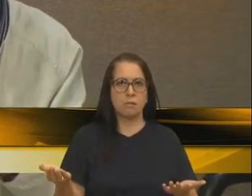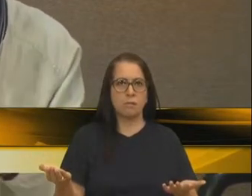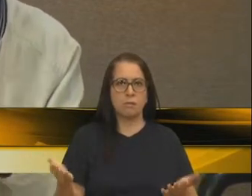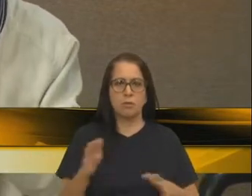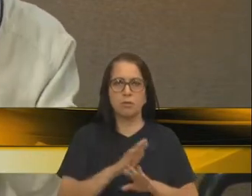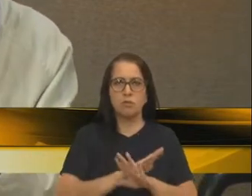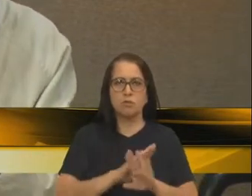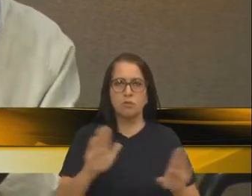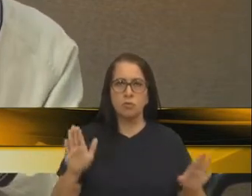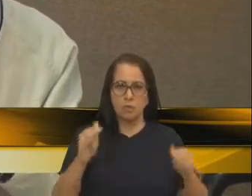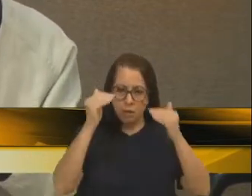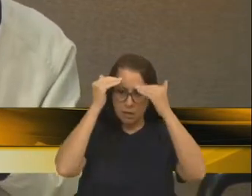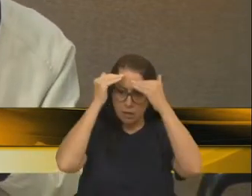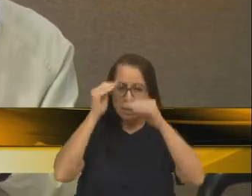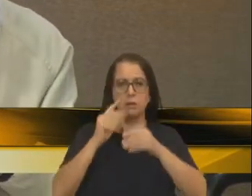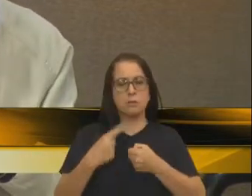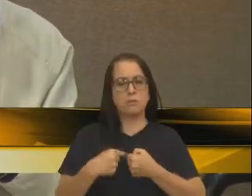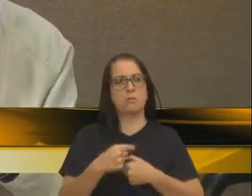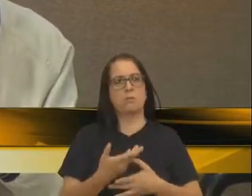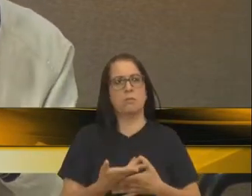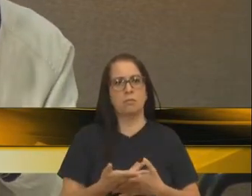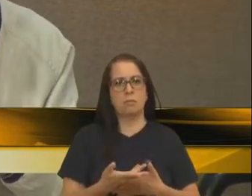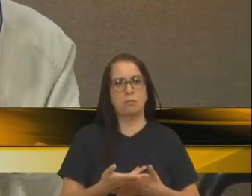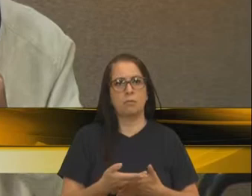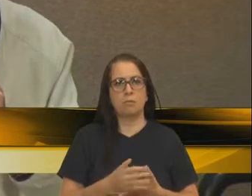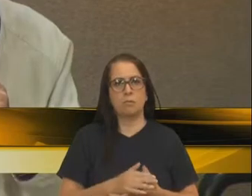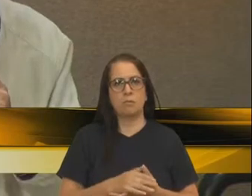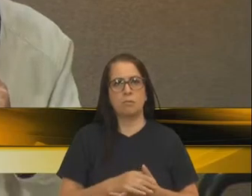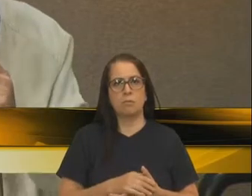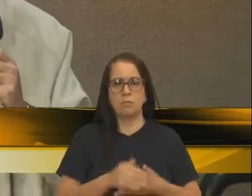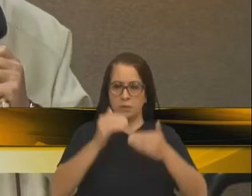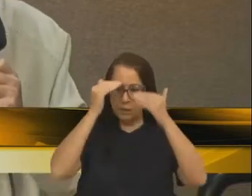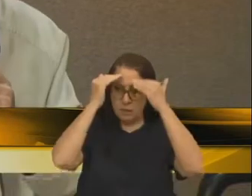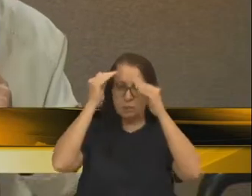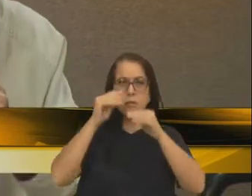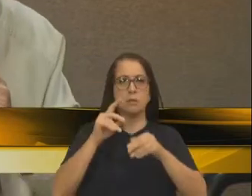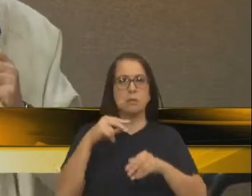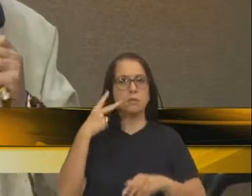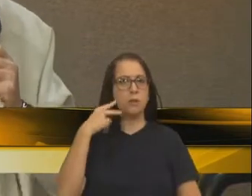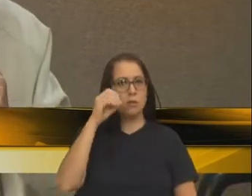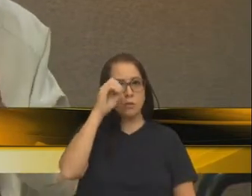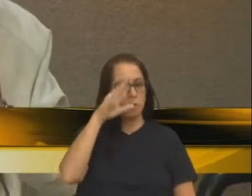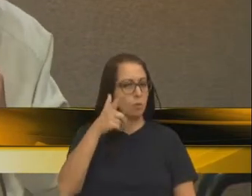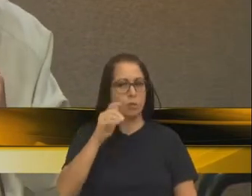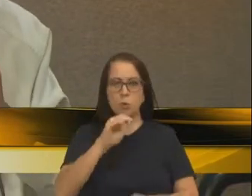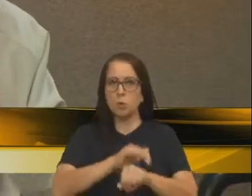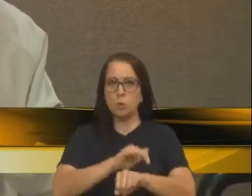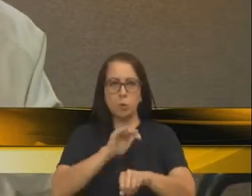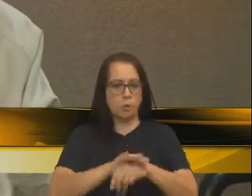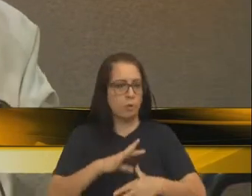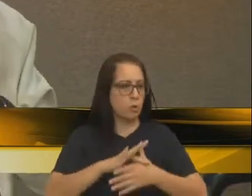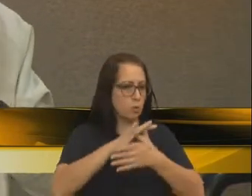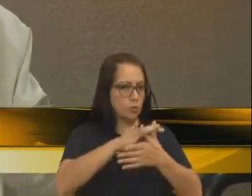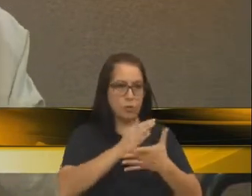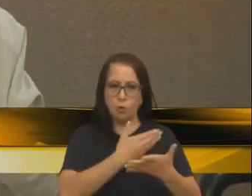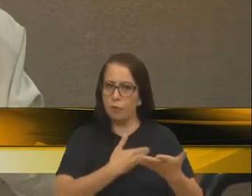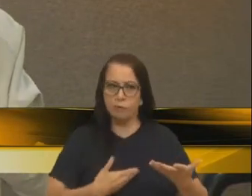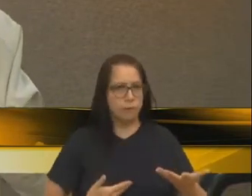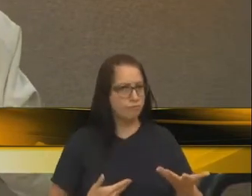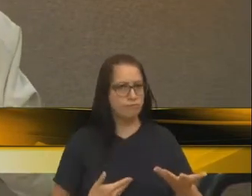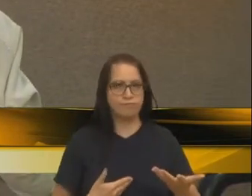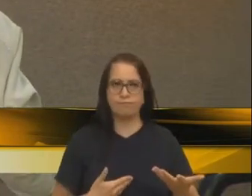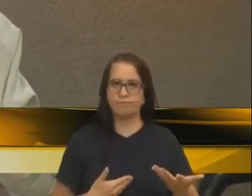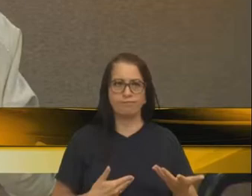Chega, respeita essa cidade. Respeite, vereador Fius, o senhor não tem culpa de ser líder de um governo tão